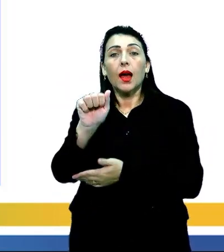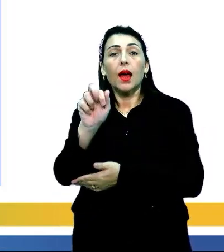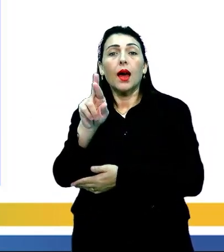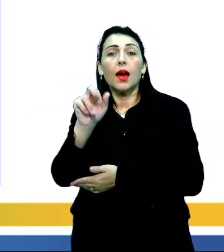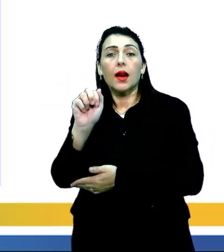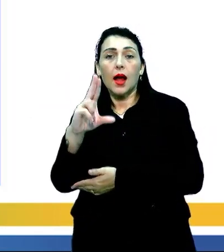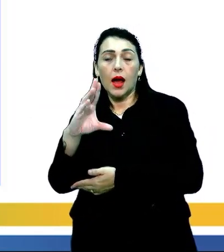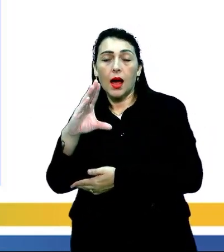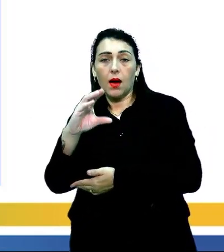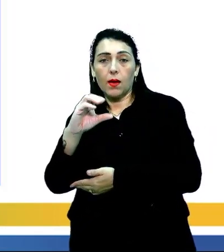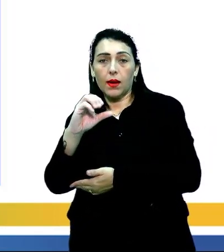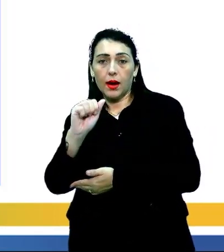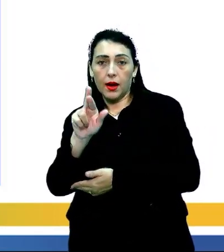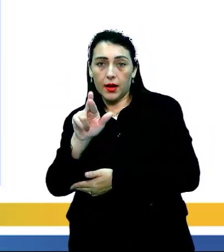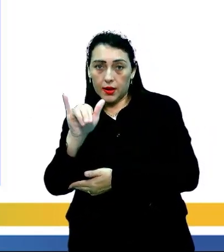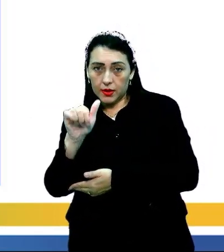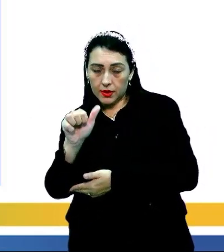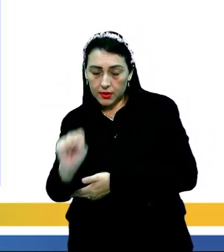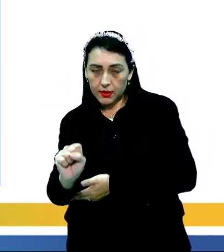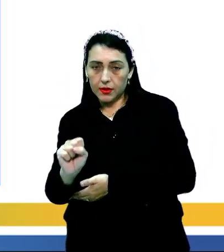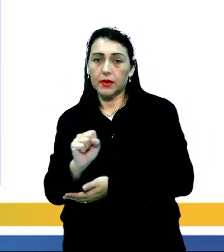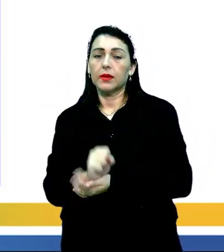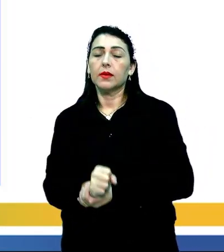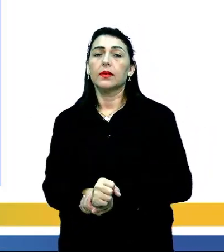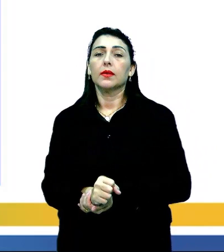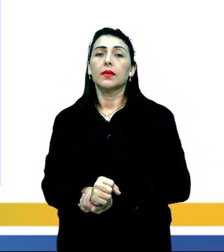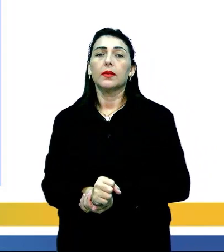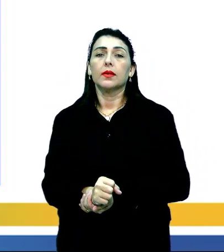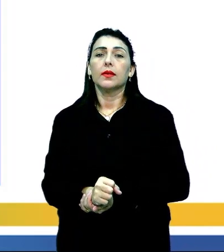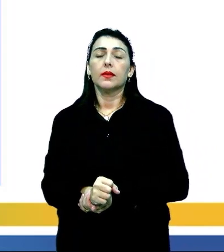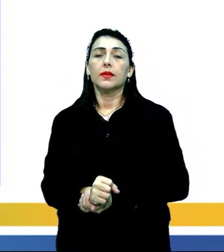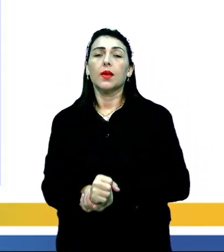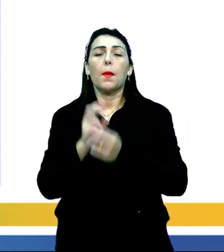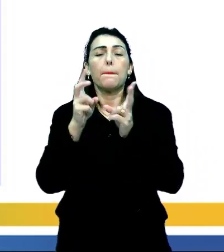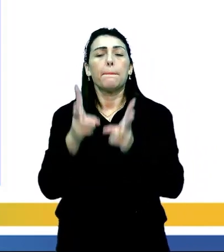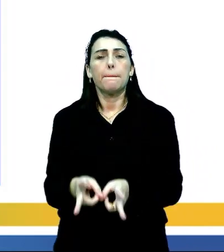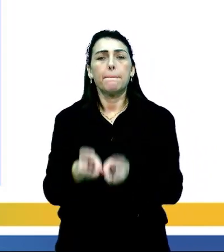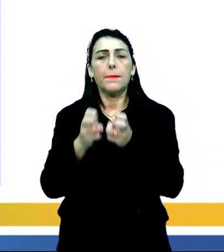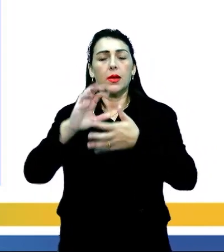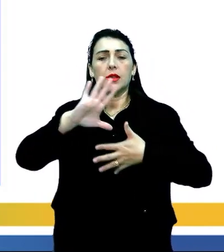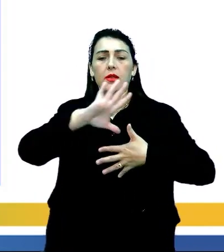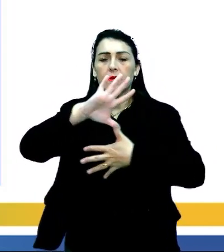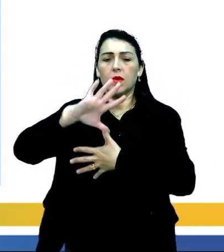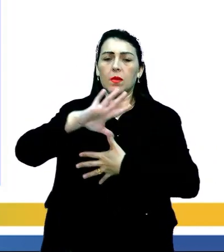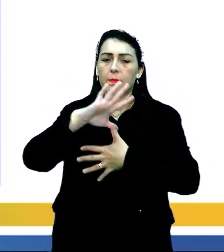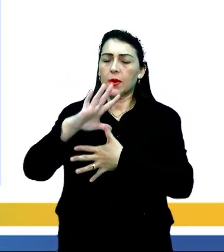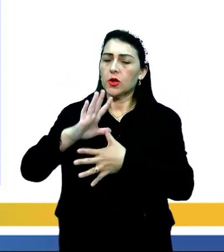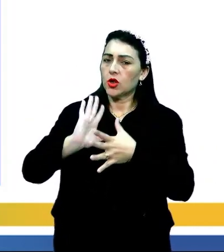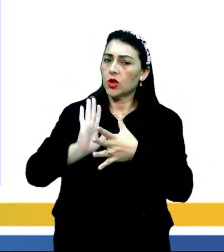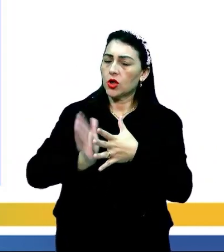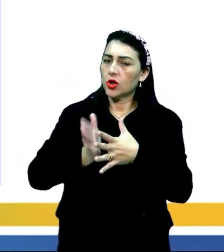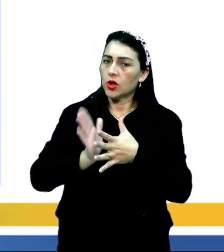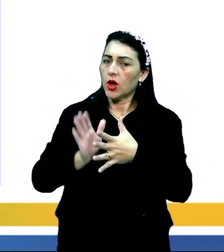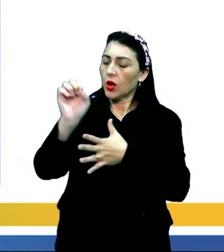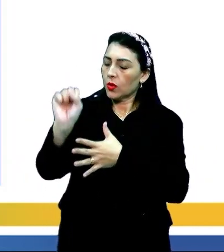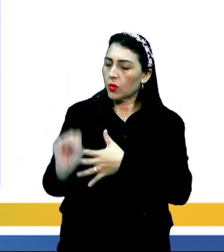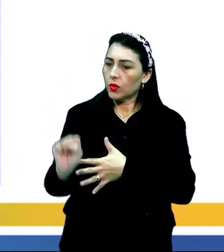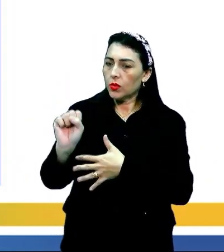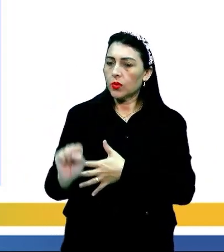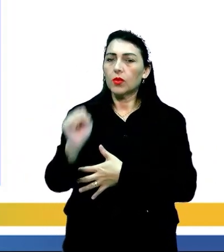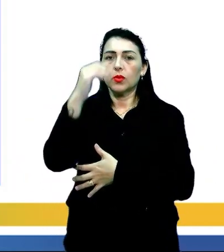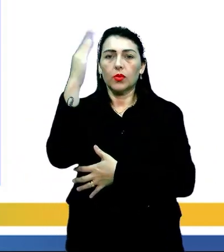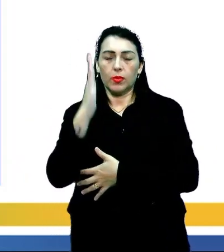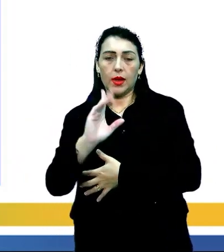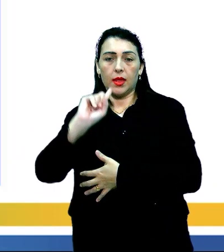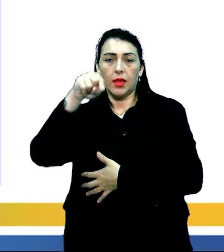domínio das araucárias, vamos observar o mapa já na parte da região sul do Brasil,